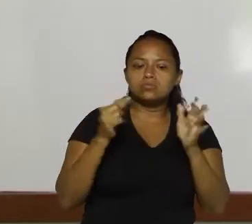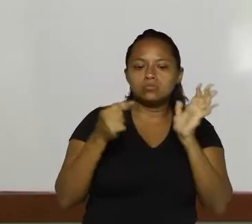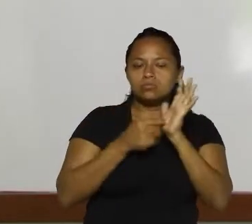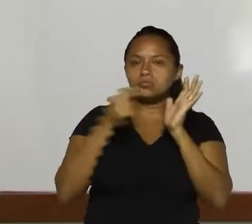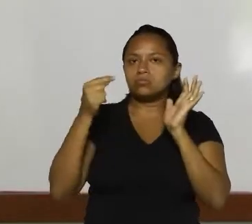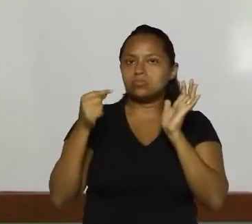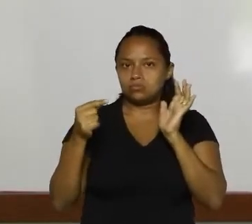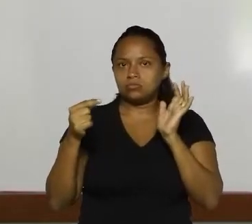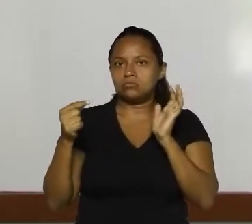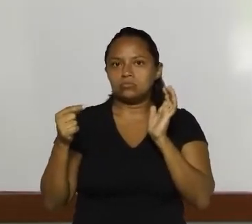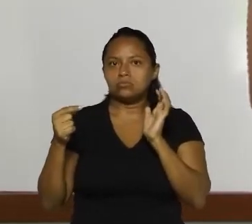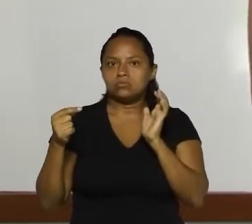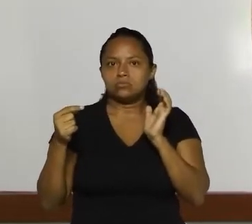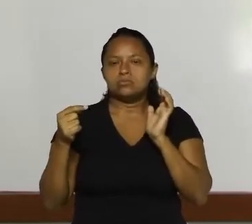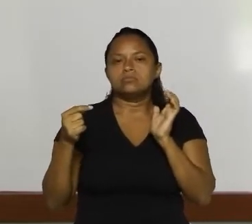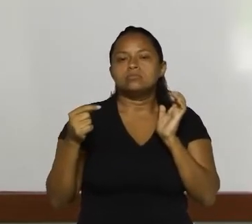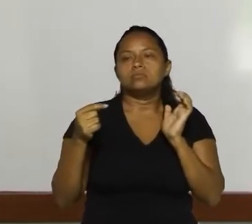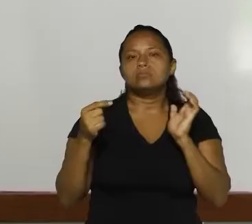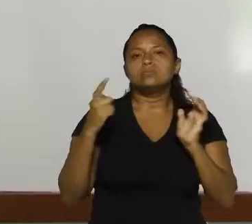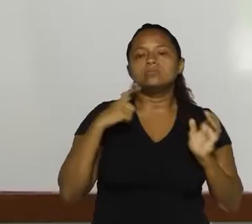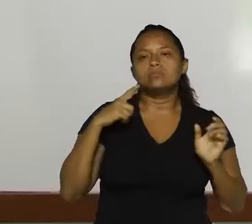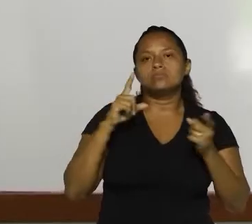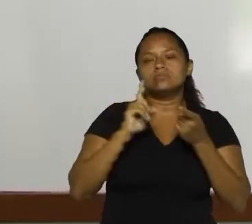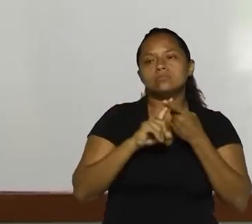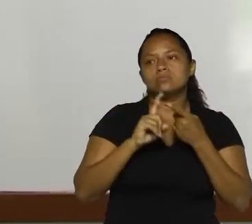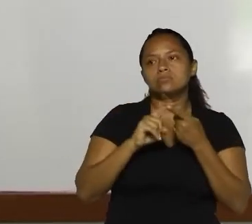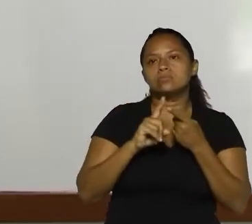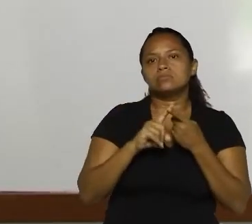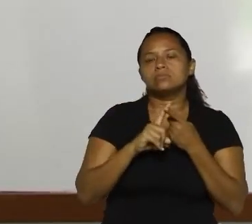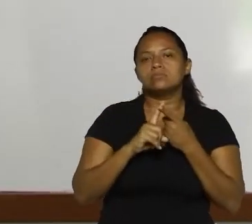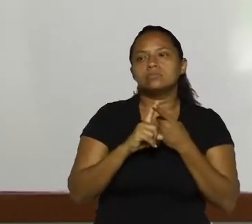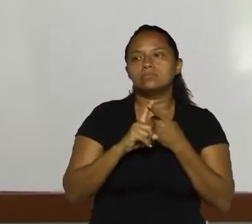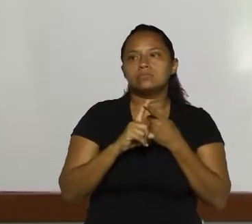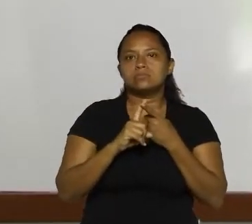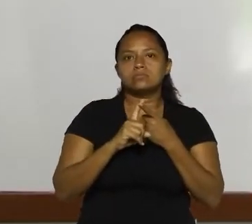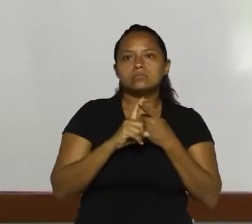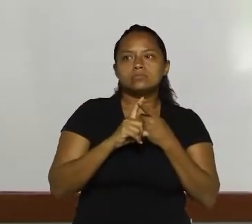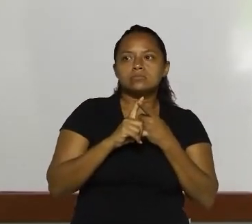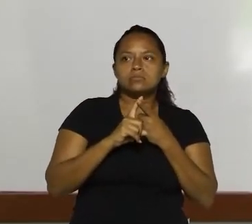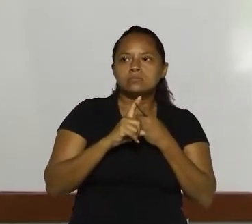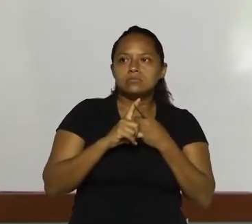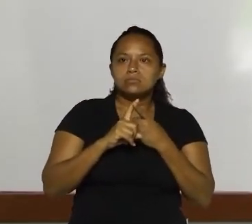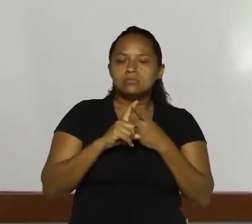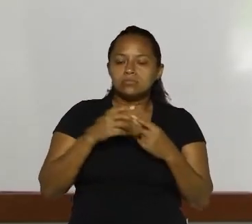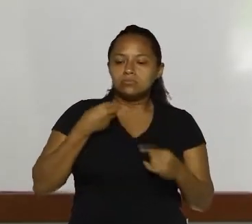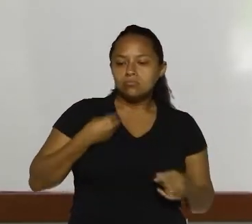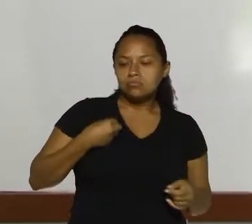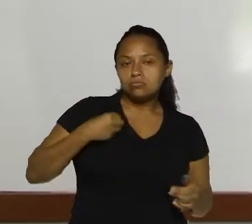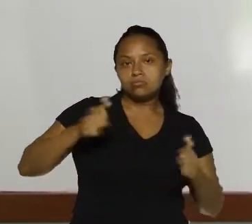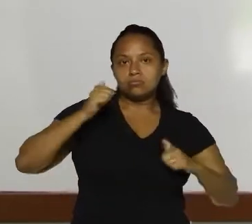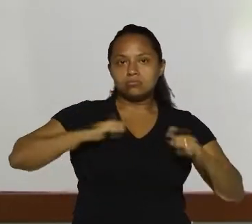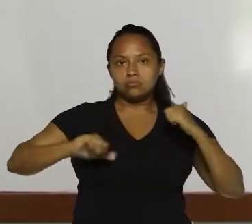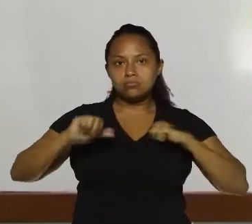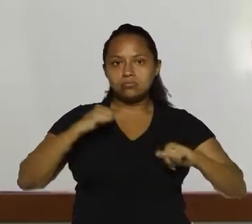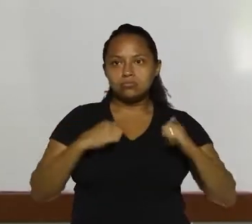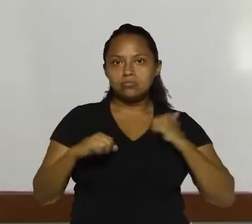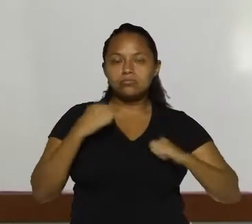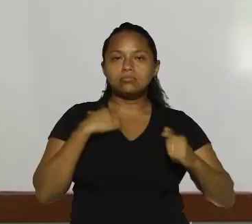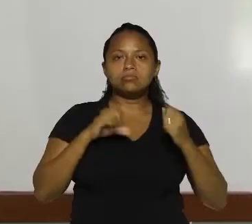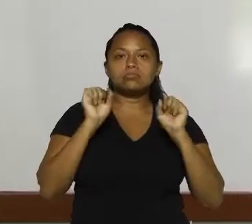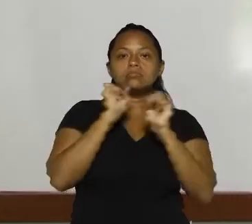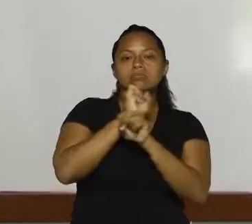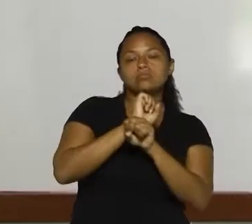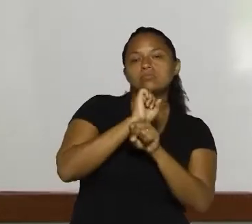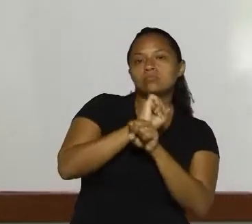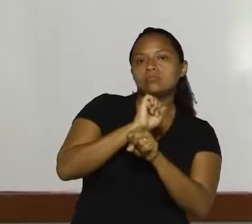ponto, certo? Temos mais, como é que se diz? Nós temos aqui o fato de estar ansiosos e o fato de precisarmos esperar,